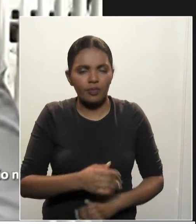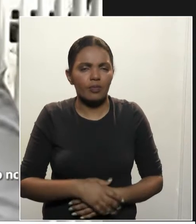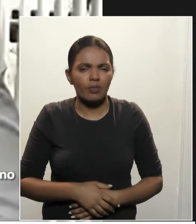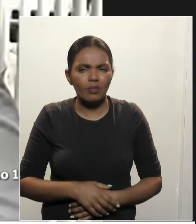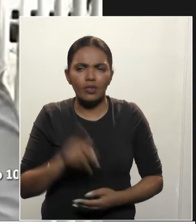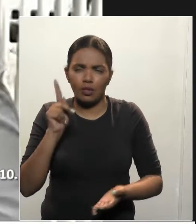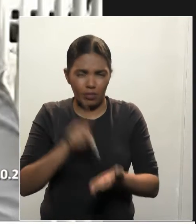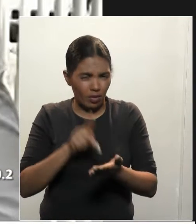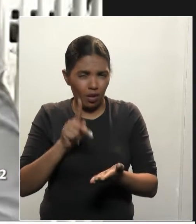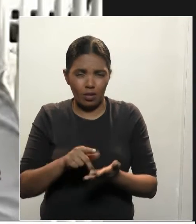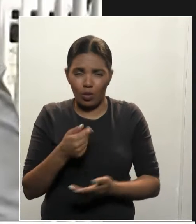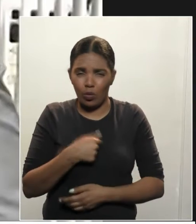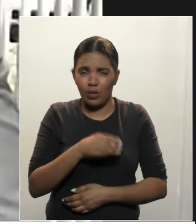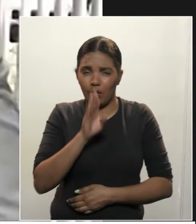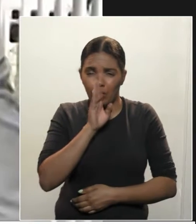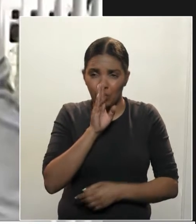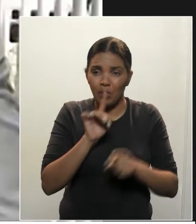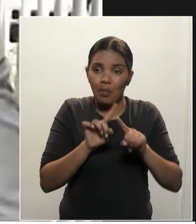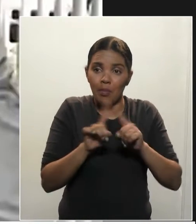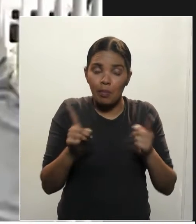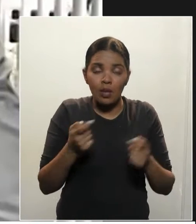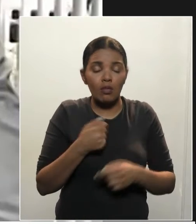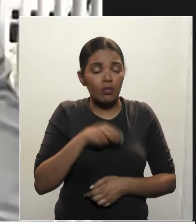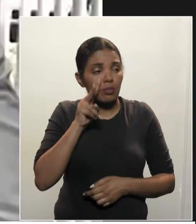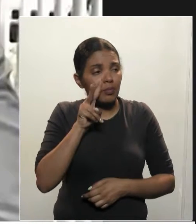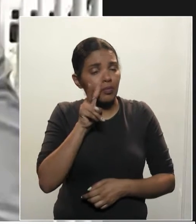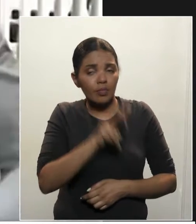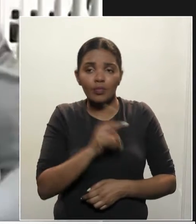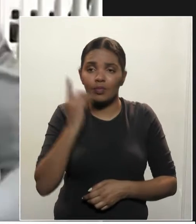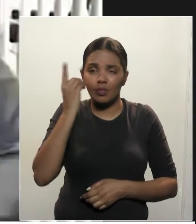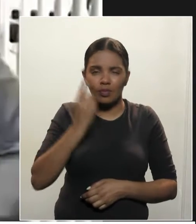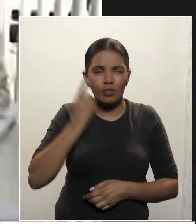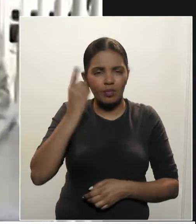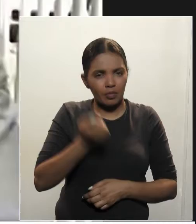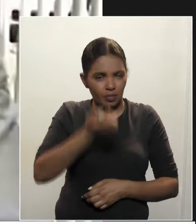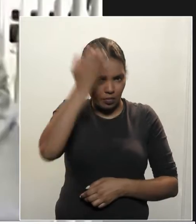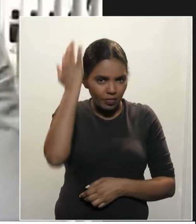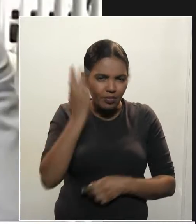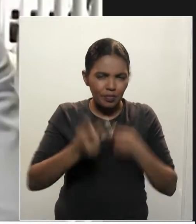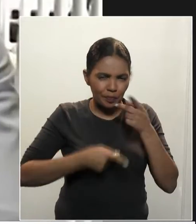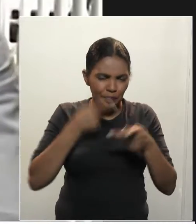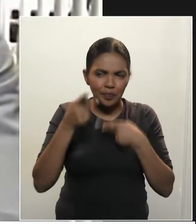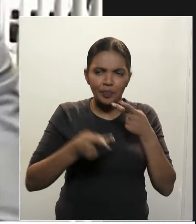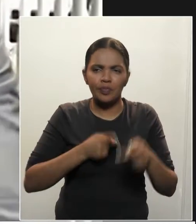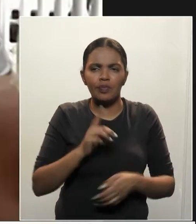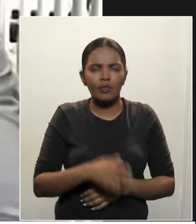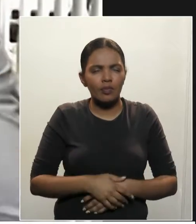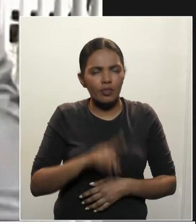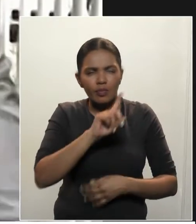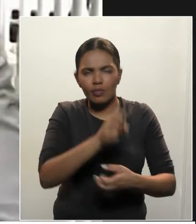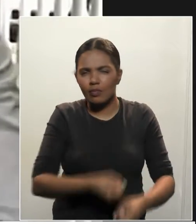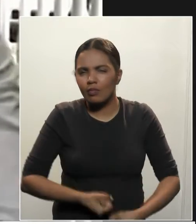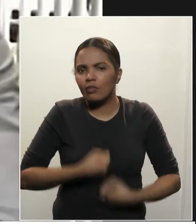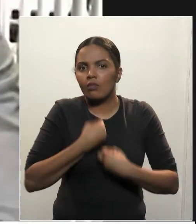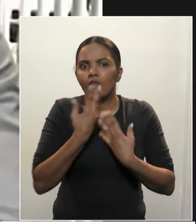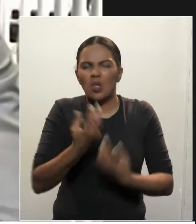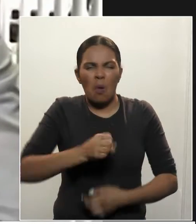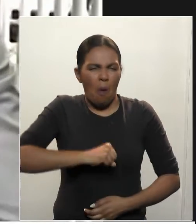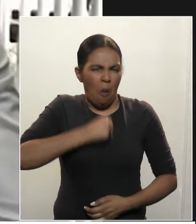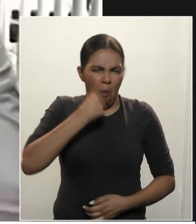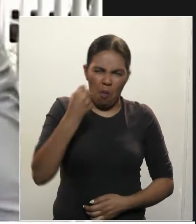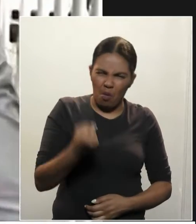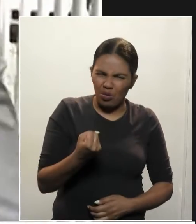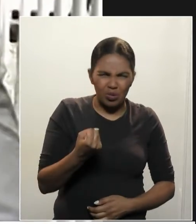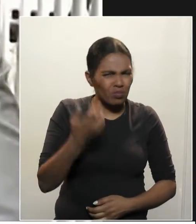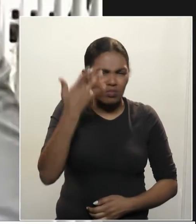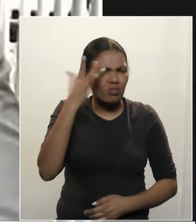bom, eu não ia falar hoje, mas eu ouvindo a fala do deputado Tadeu Veneri, expressando um ódio quando fala do Bolsonaro,